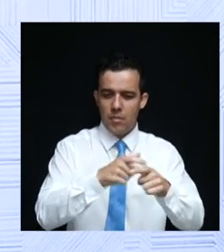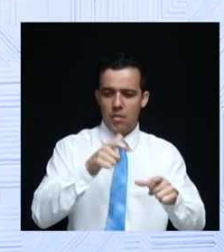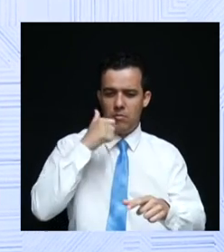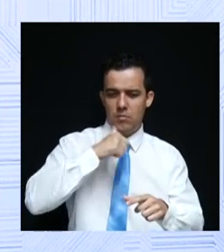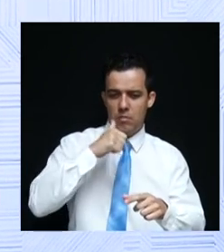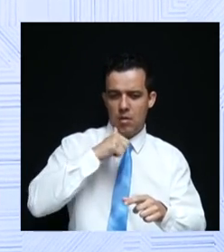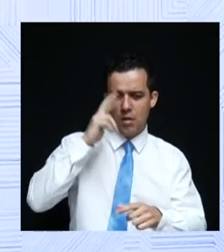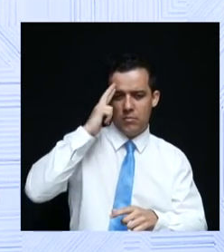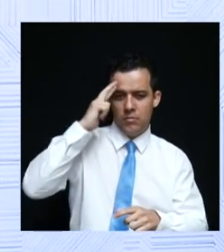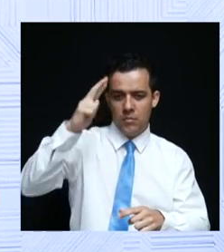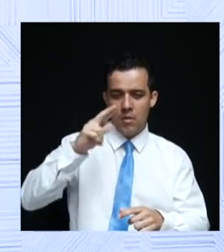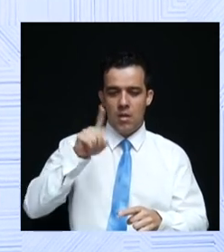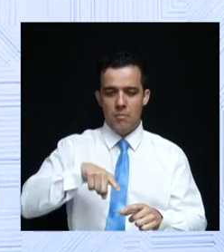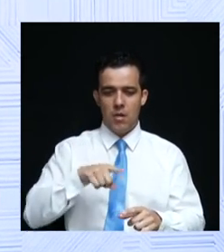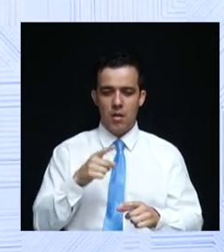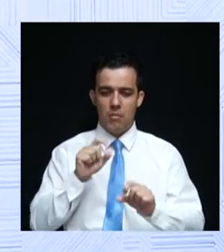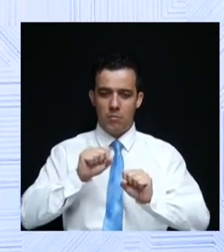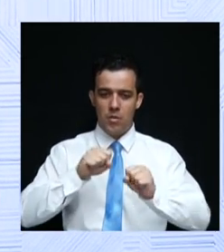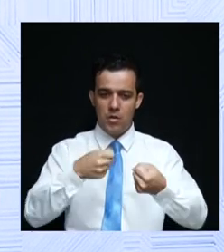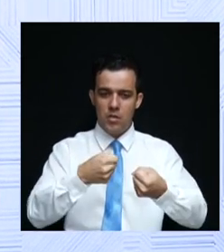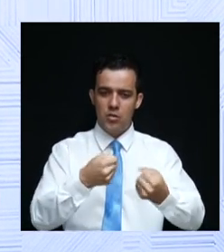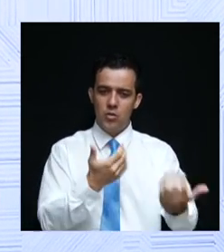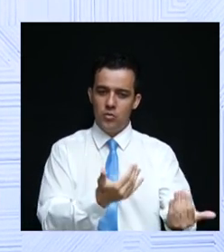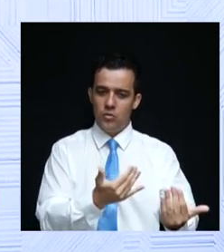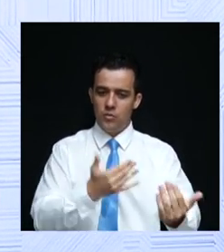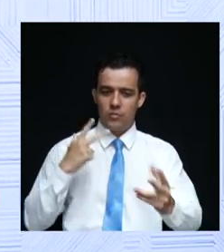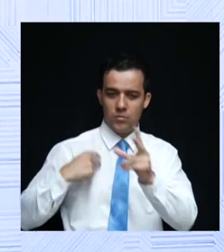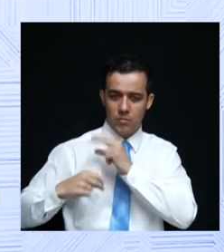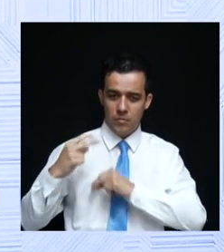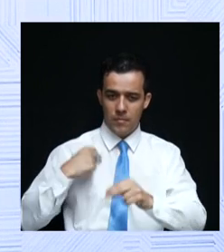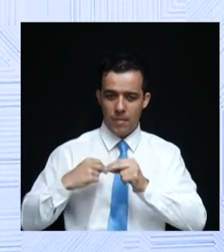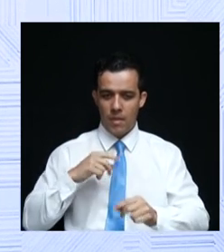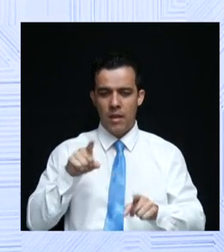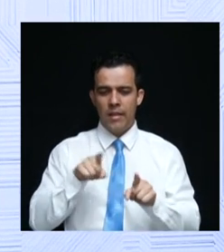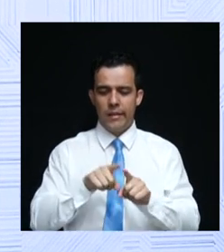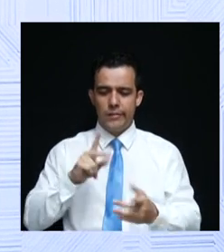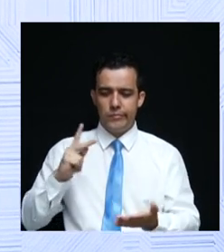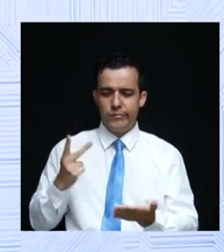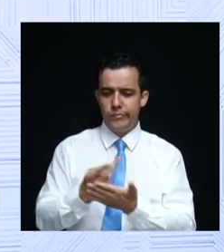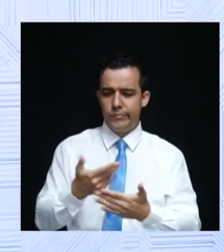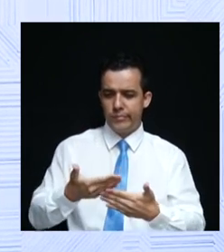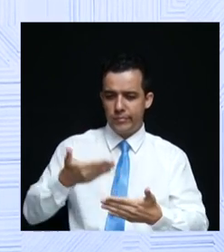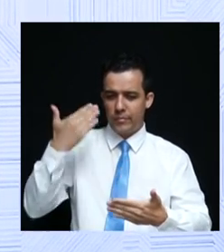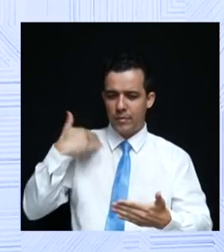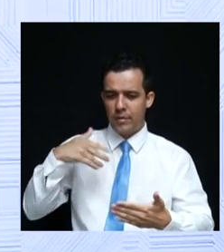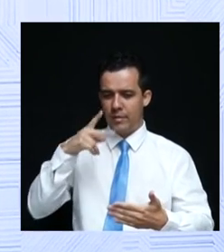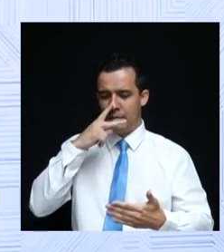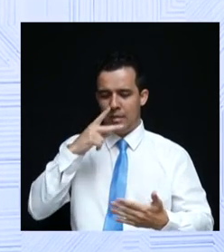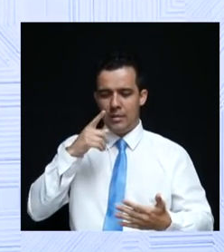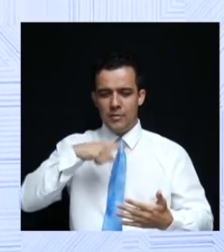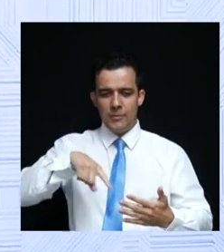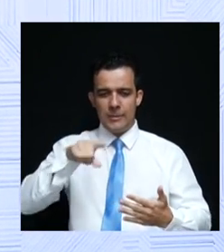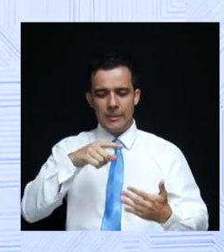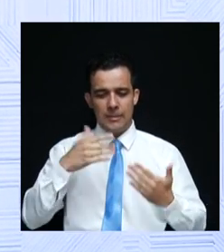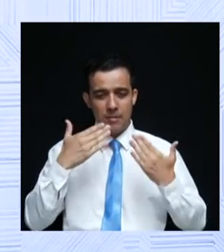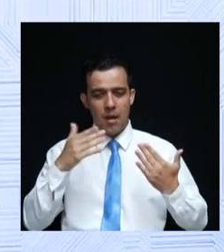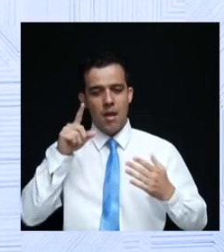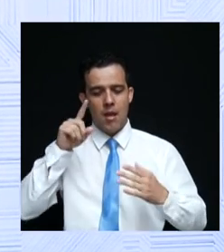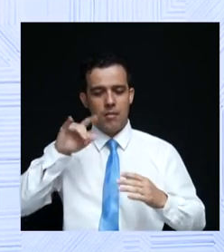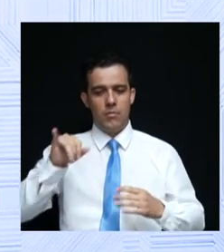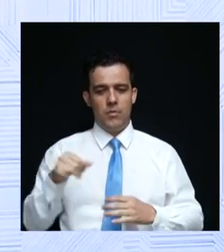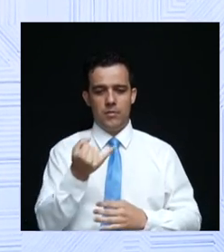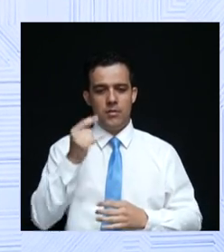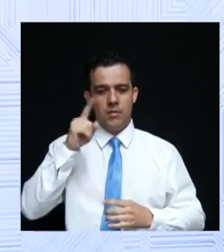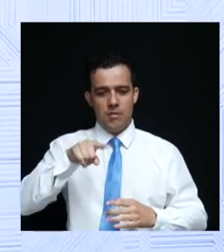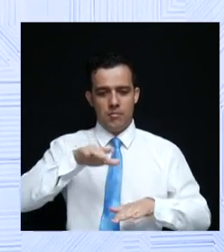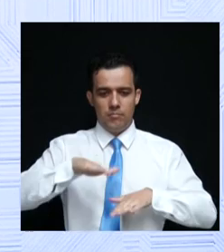proteger também o menor infrator. Tivemos um episódio que nos consternou a todos, mas é preciso dar os passos seguintes